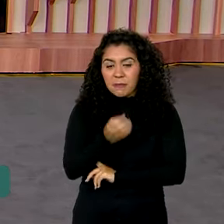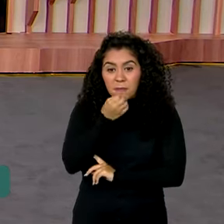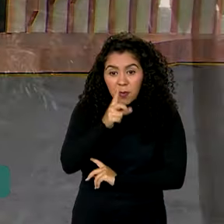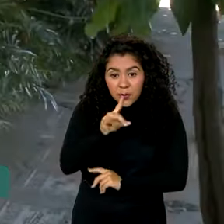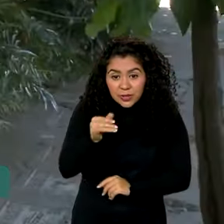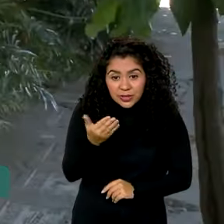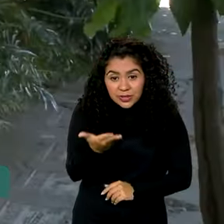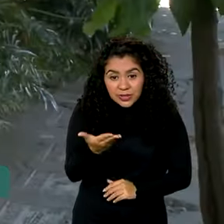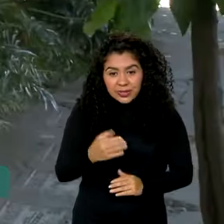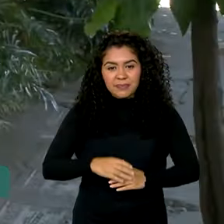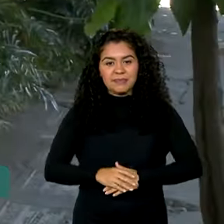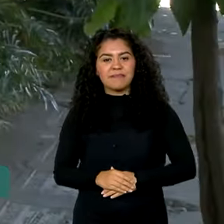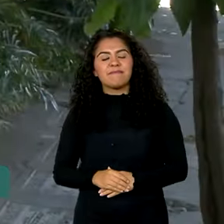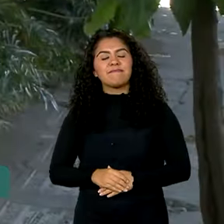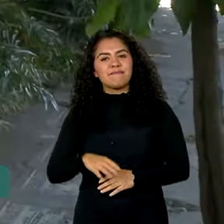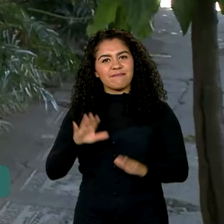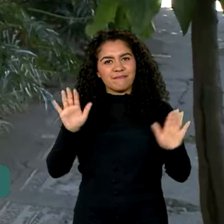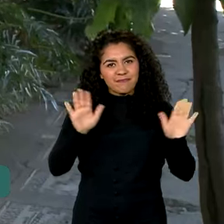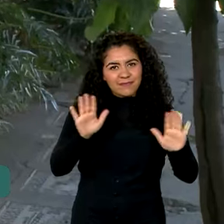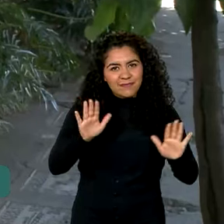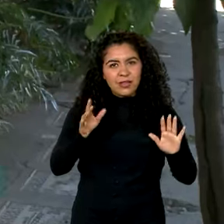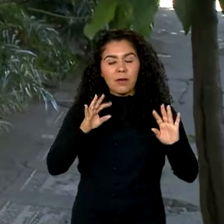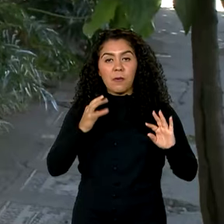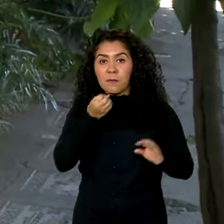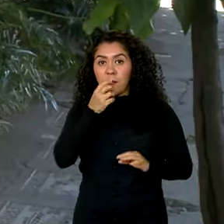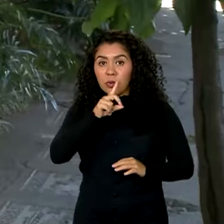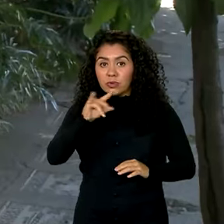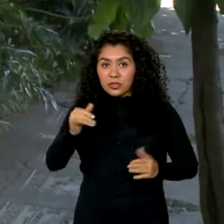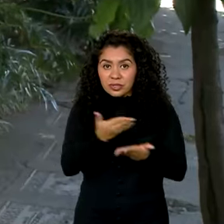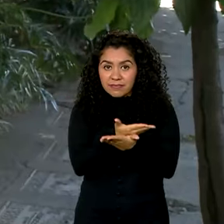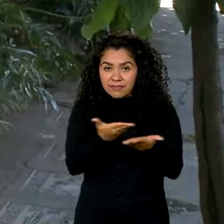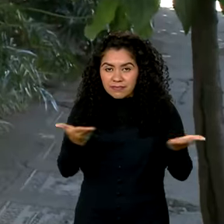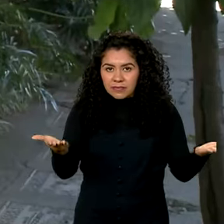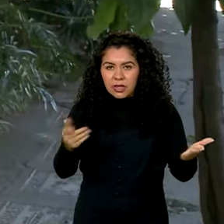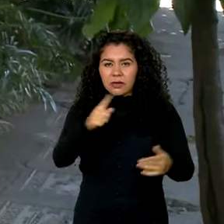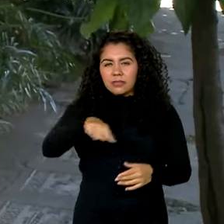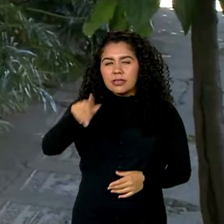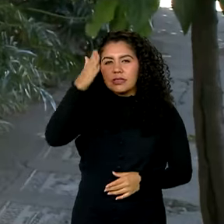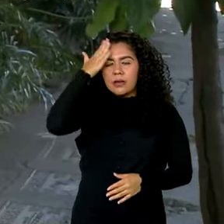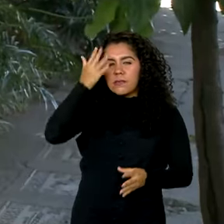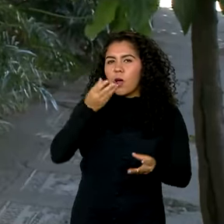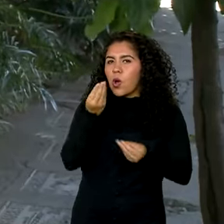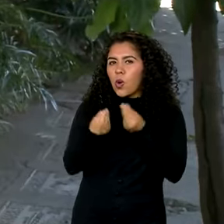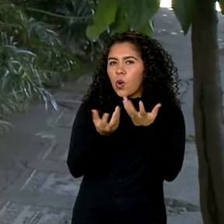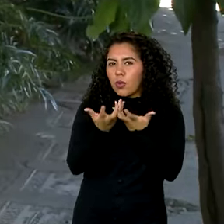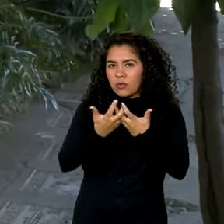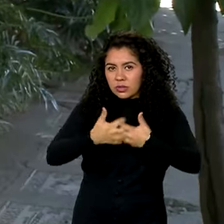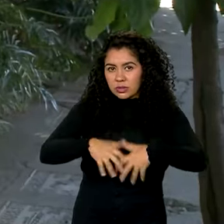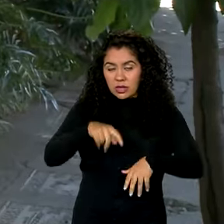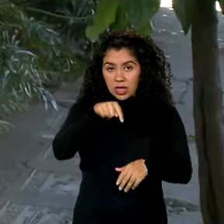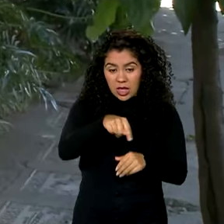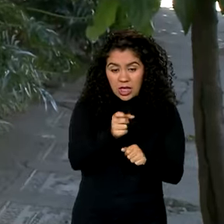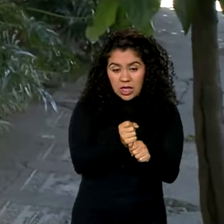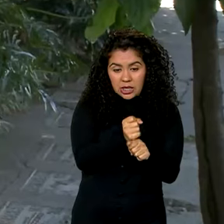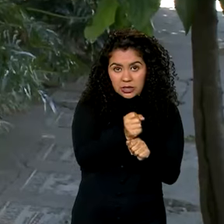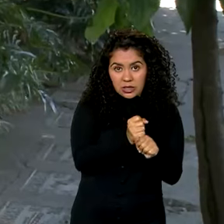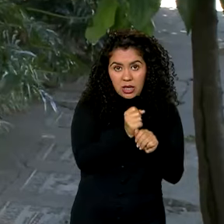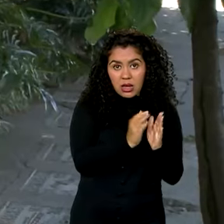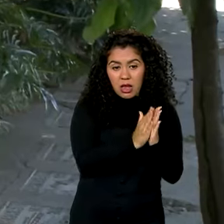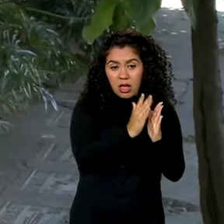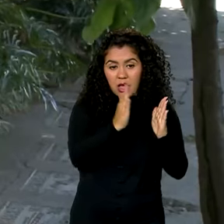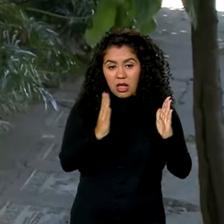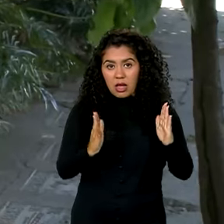Vanessa, bom dia a você, bom dia a todos. Olha, para se ter uma ideia, neste ano, até o mês de abril, foram